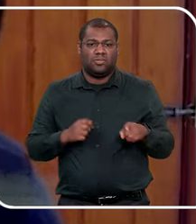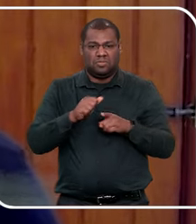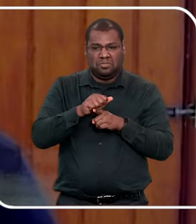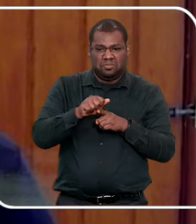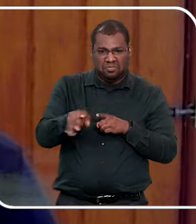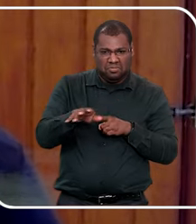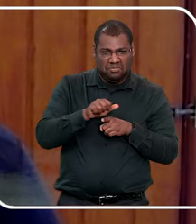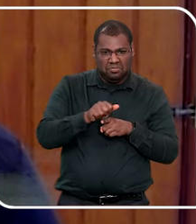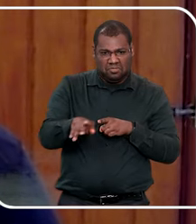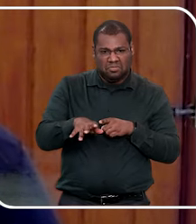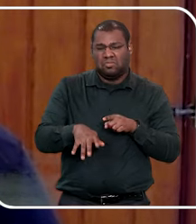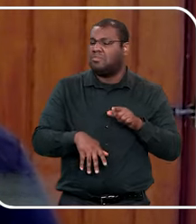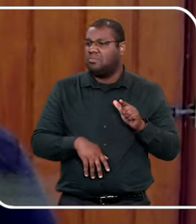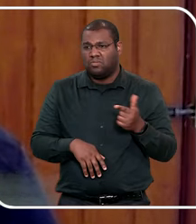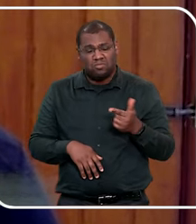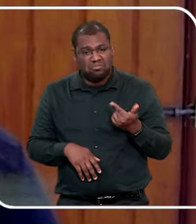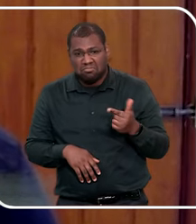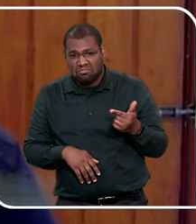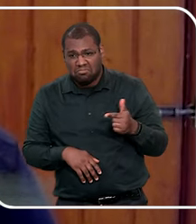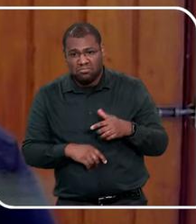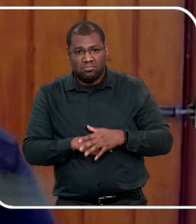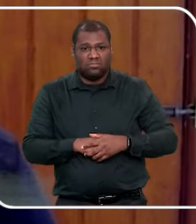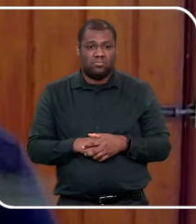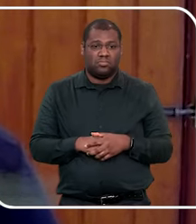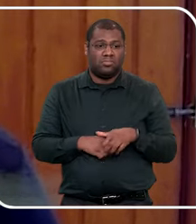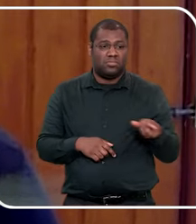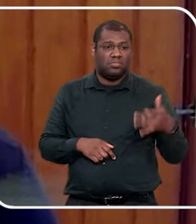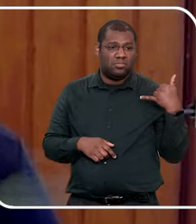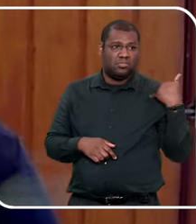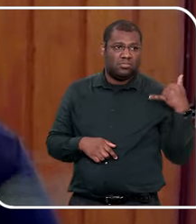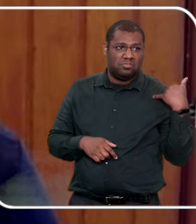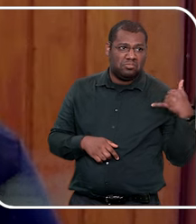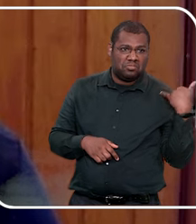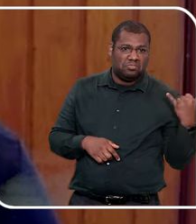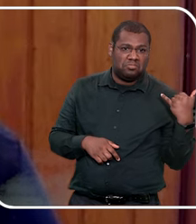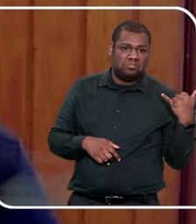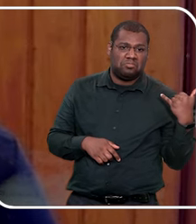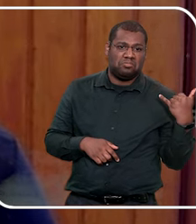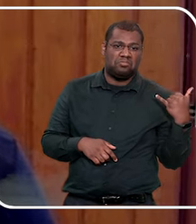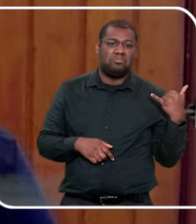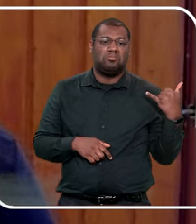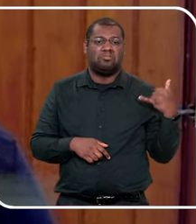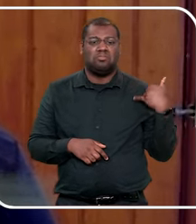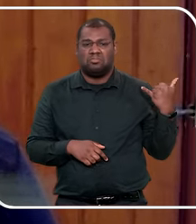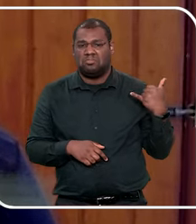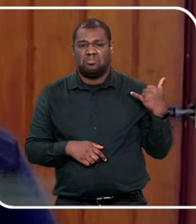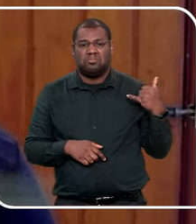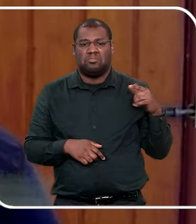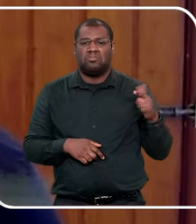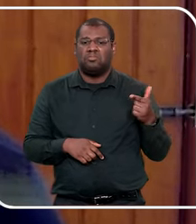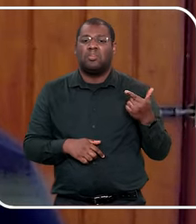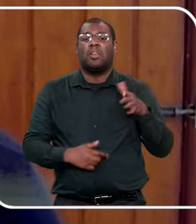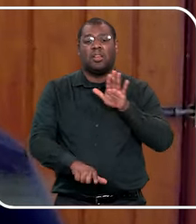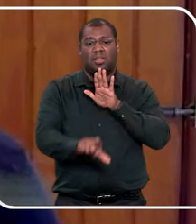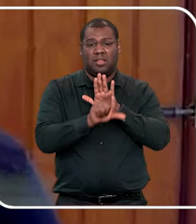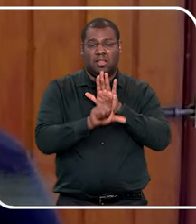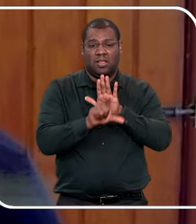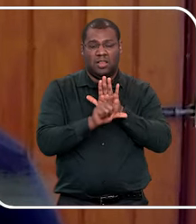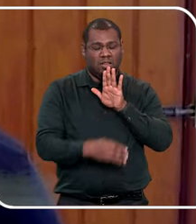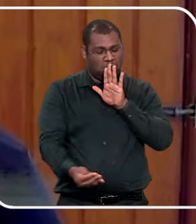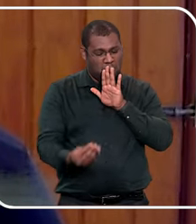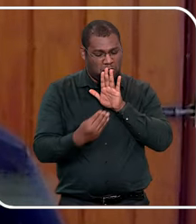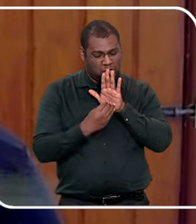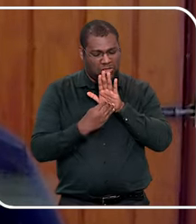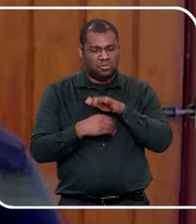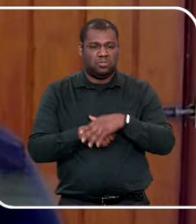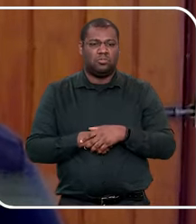chegar ao orgasmo, então não dá para dizer a partir de que idade, eu acho que isso entra até na lei, na questão legal,